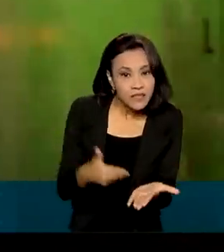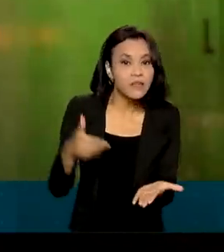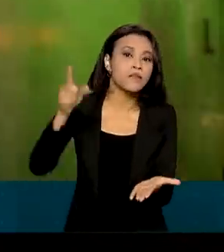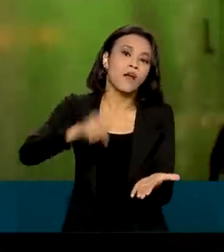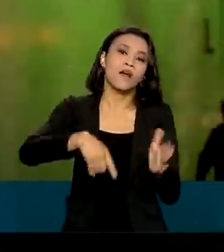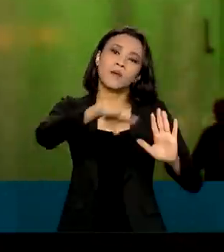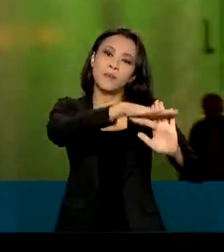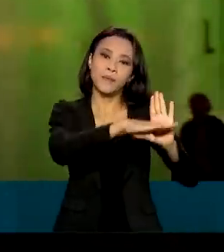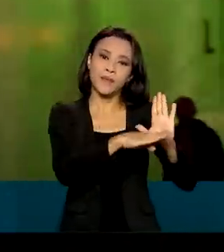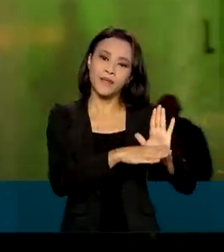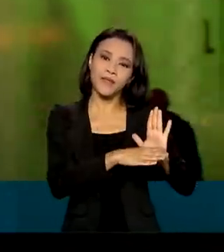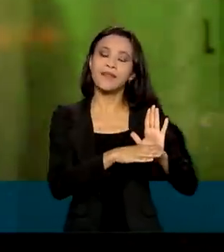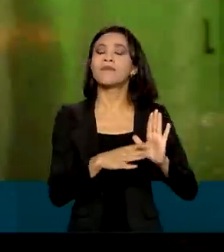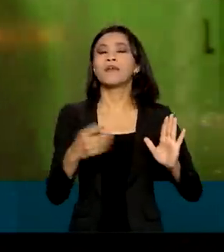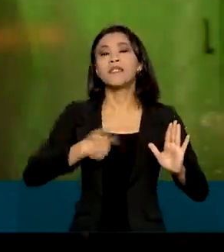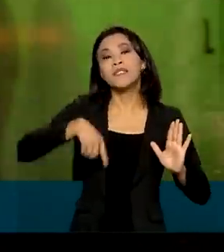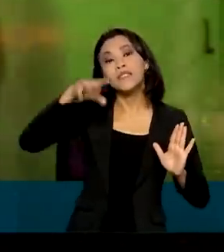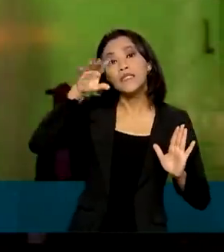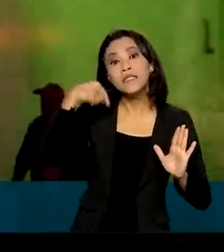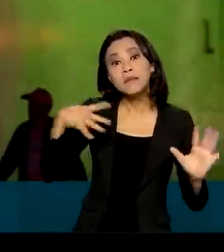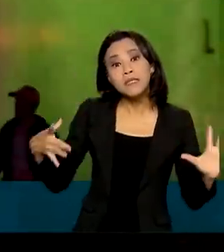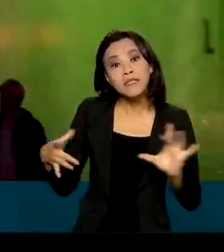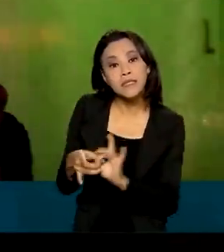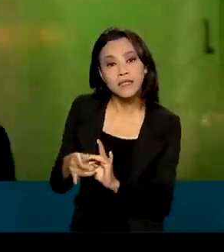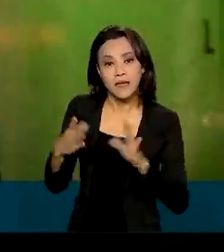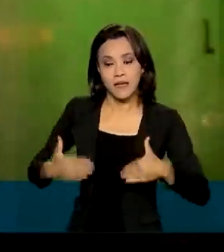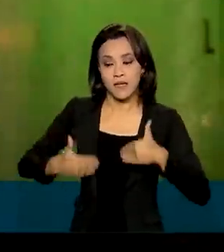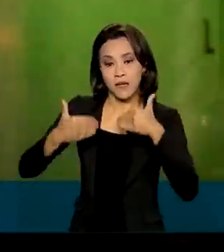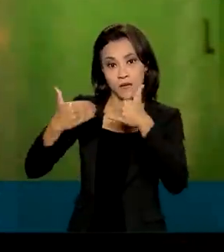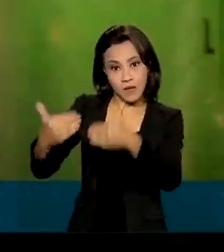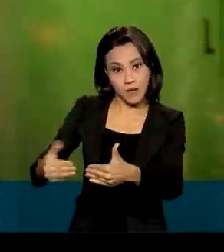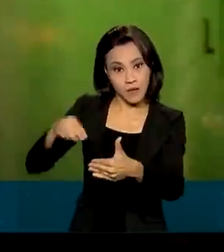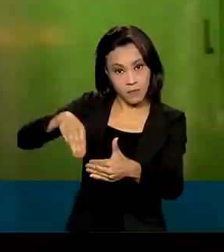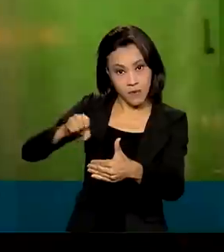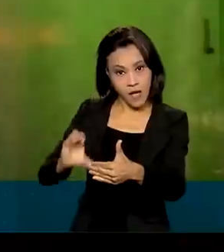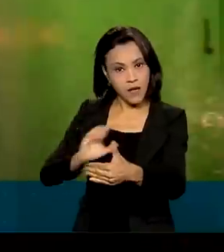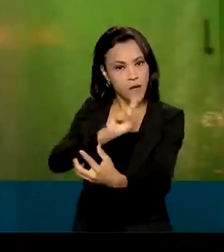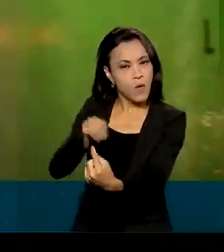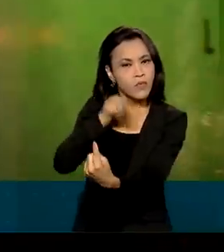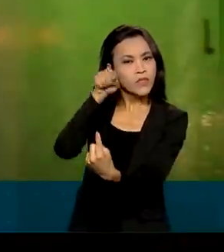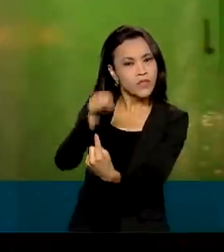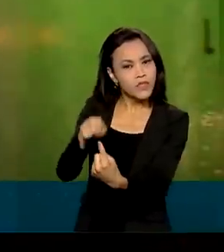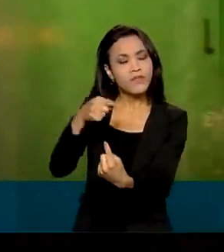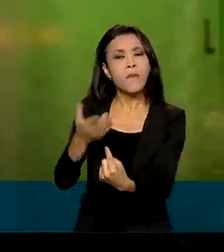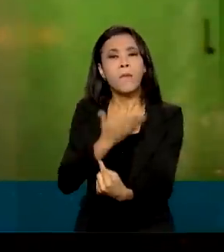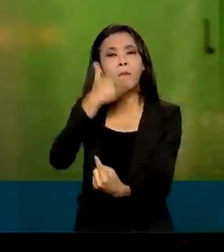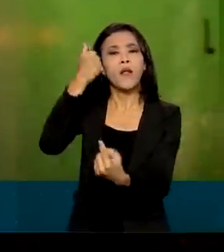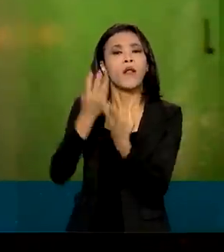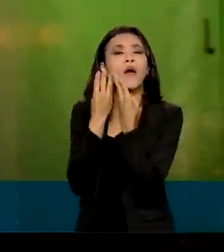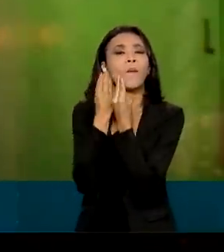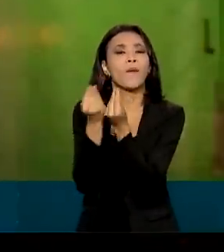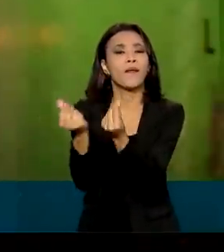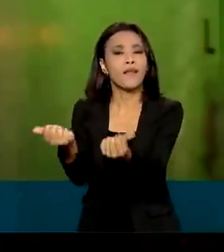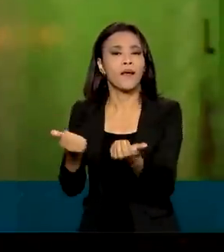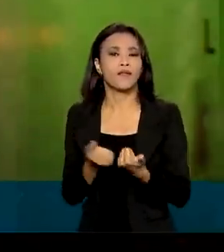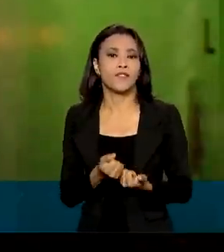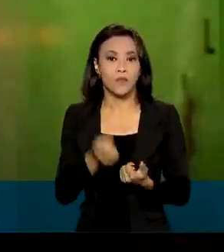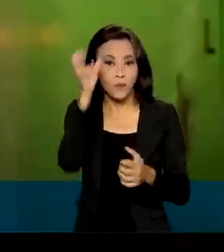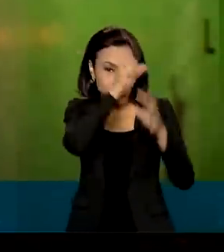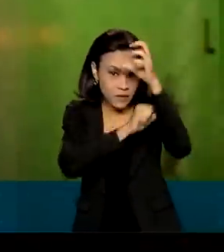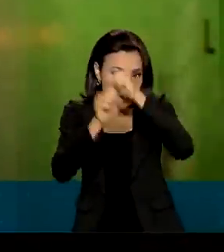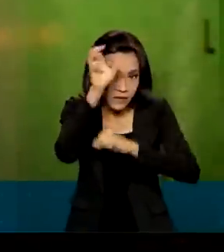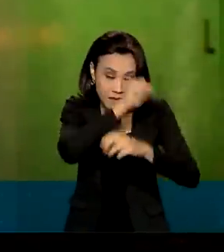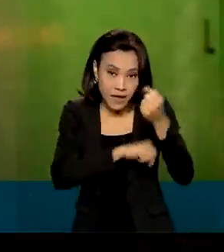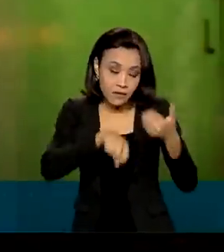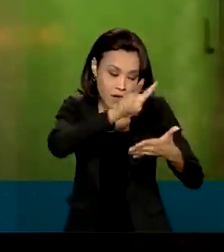programa Tempo de Aprender do MEC, que tem o objetivo de melhorar a qualidade da alfabetização em